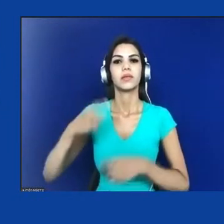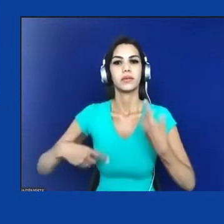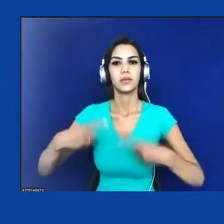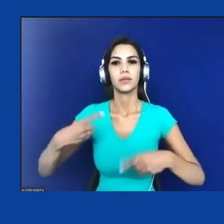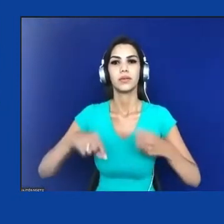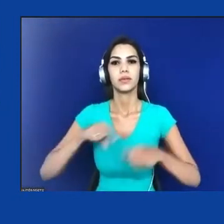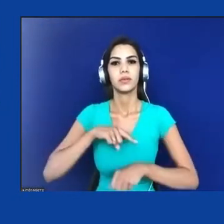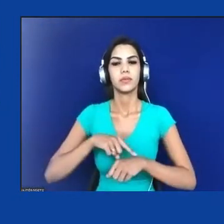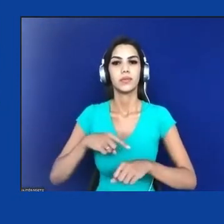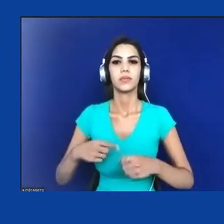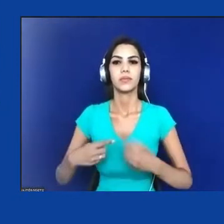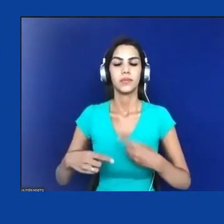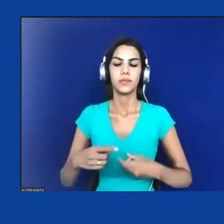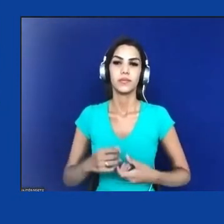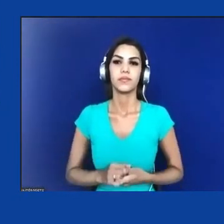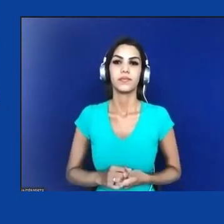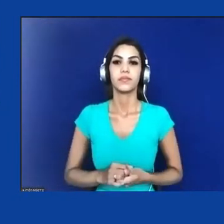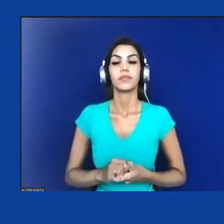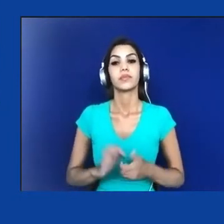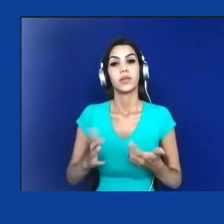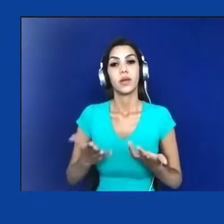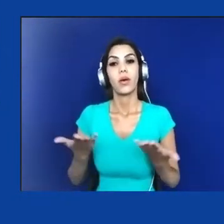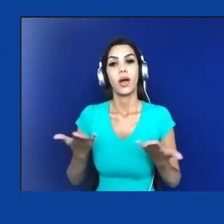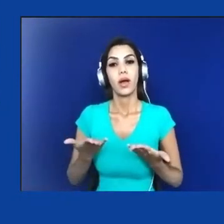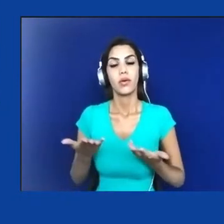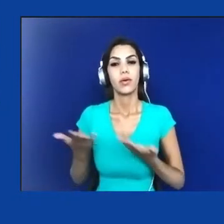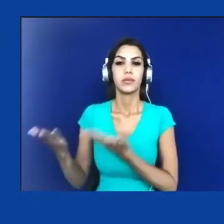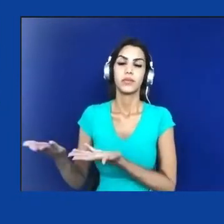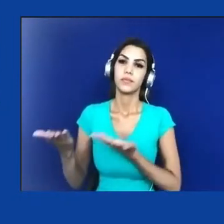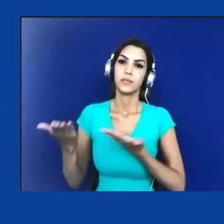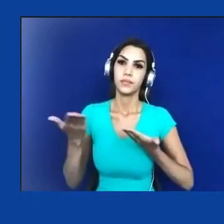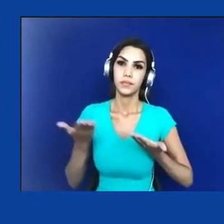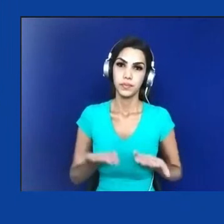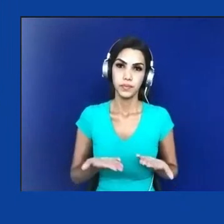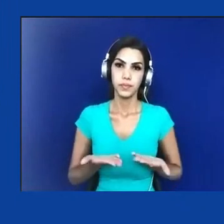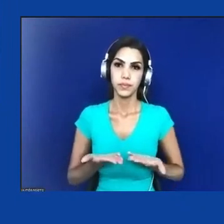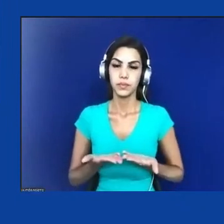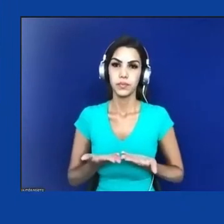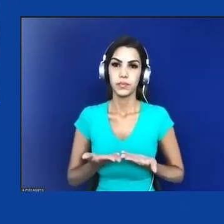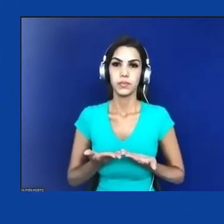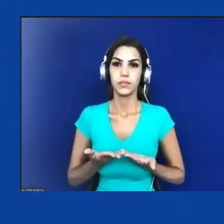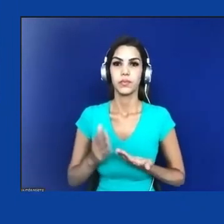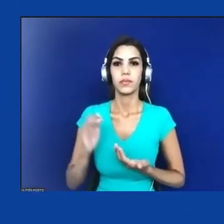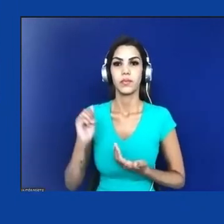eu passo então a palavra para meu companheiro amoroso, o Enio.